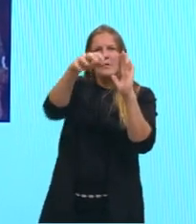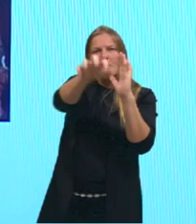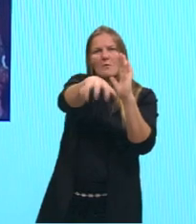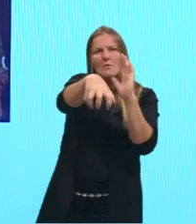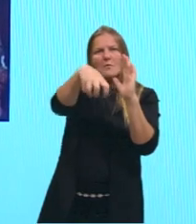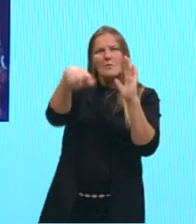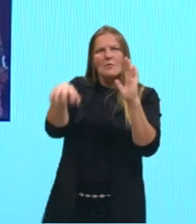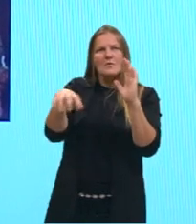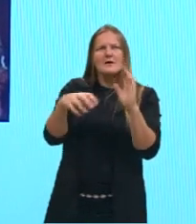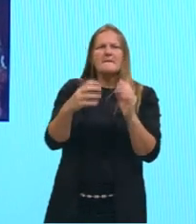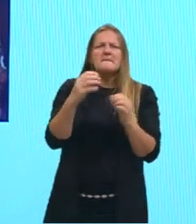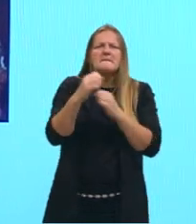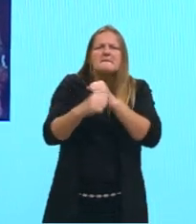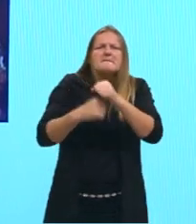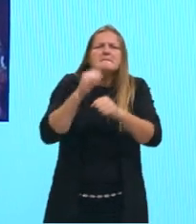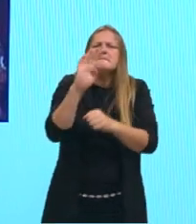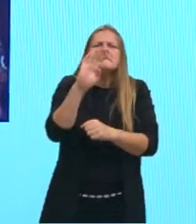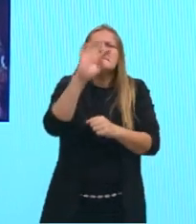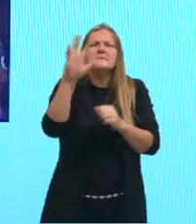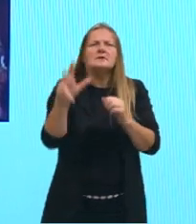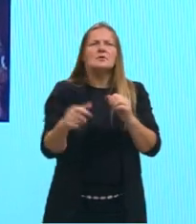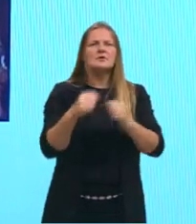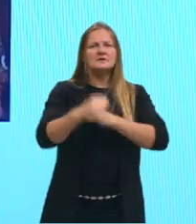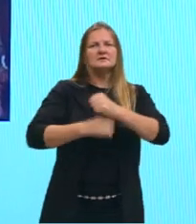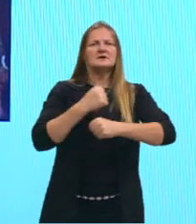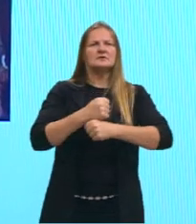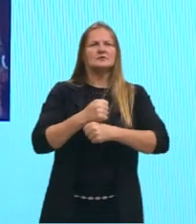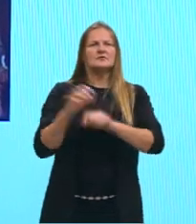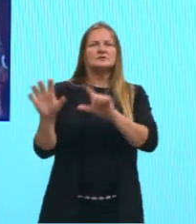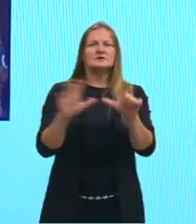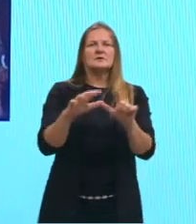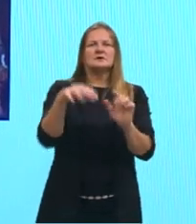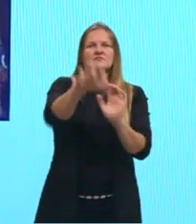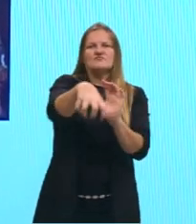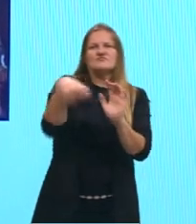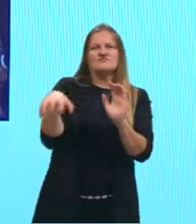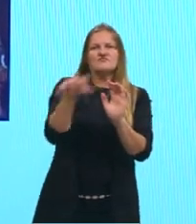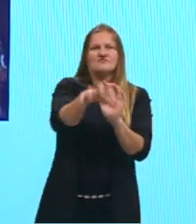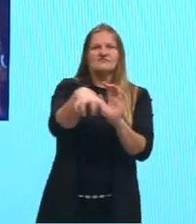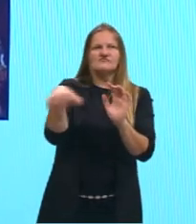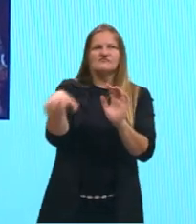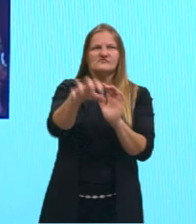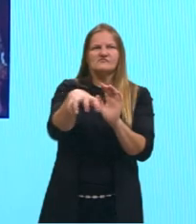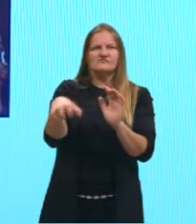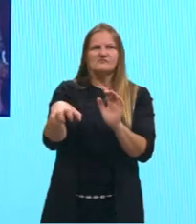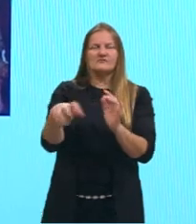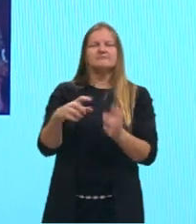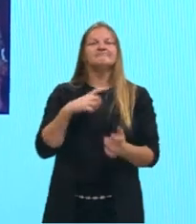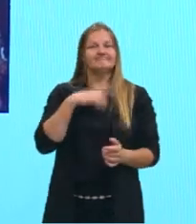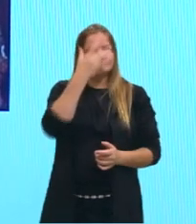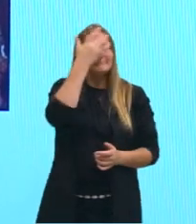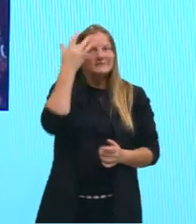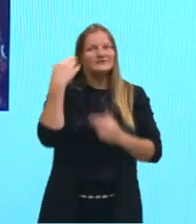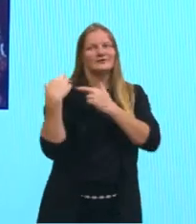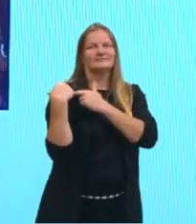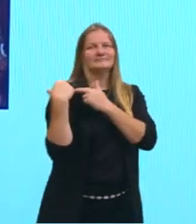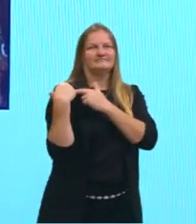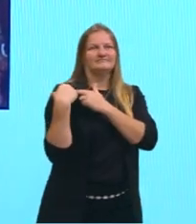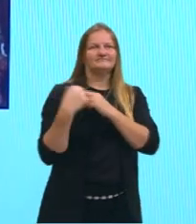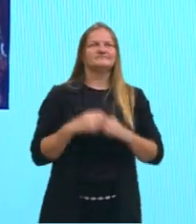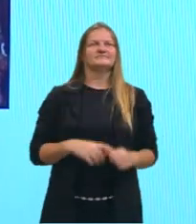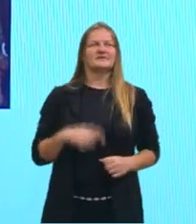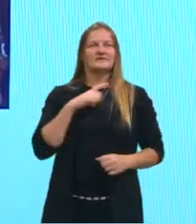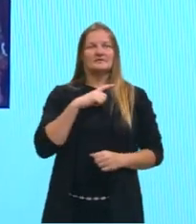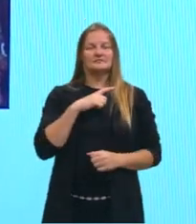levaria alguns milhões de anos e em poucas semanas já está resolvido. Certo? Então, são forças